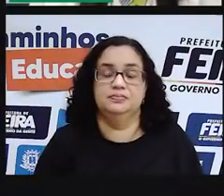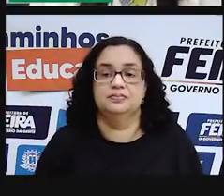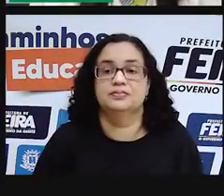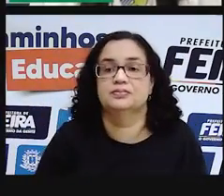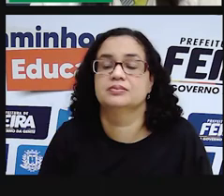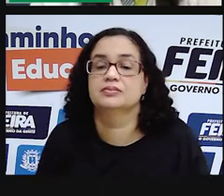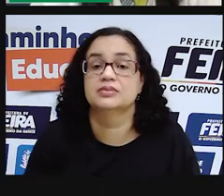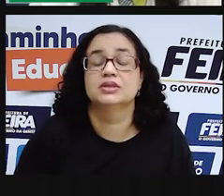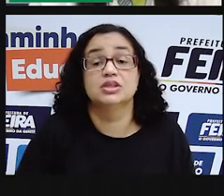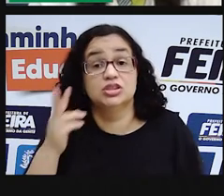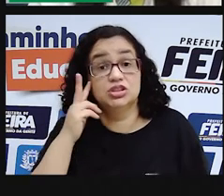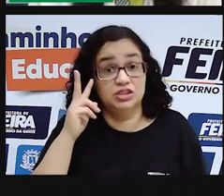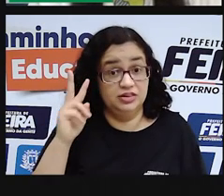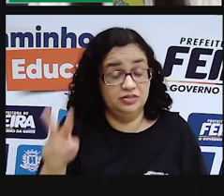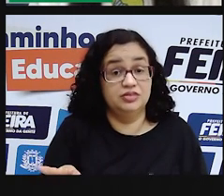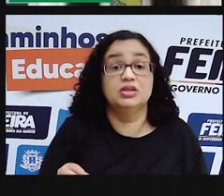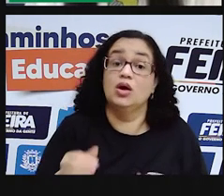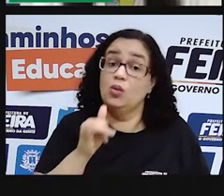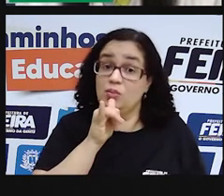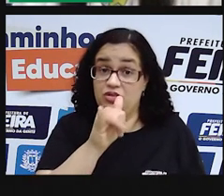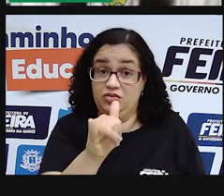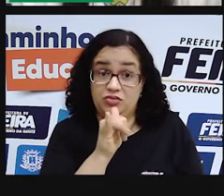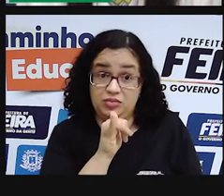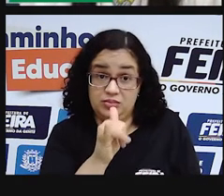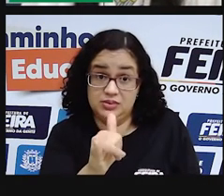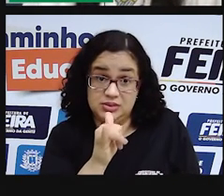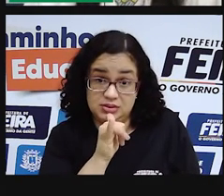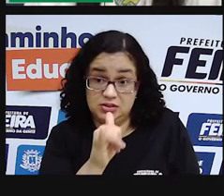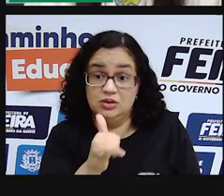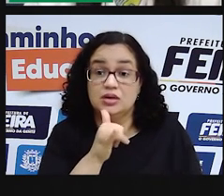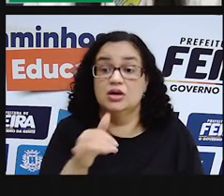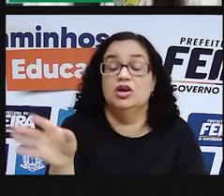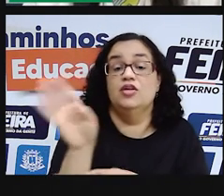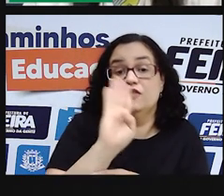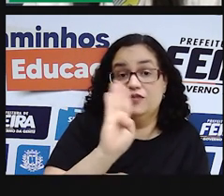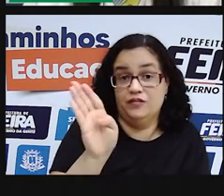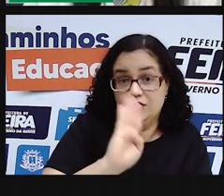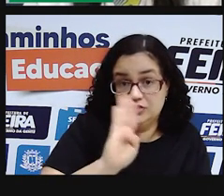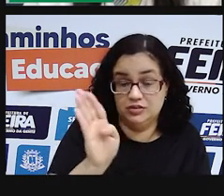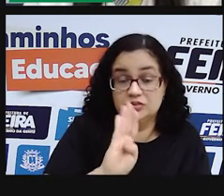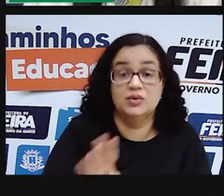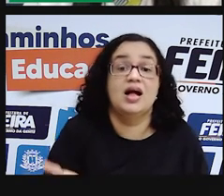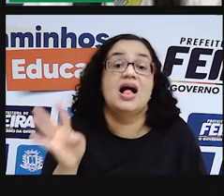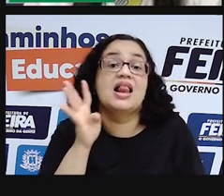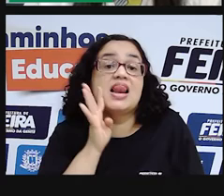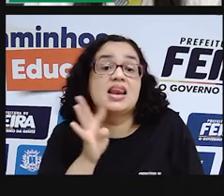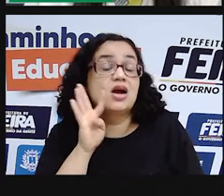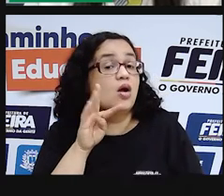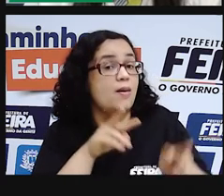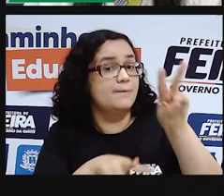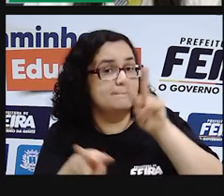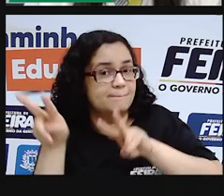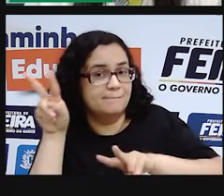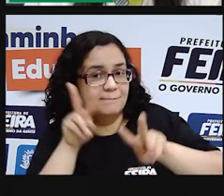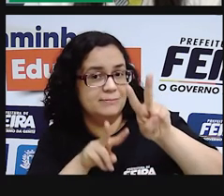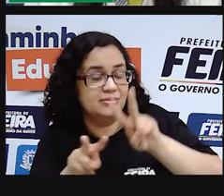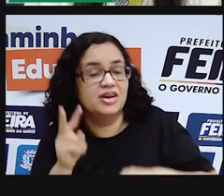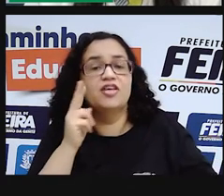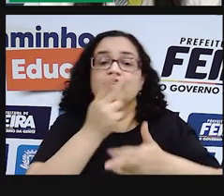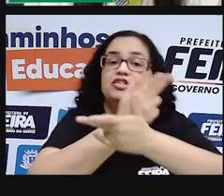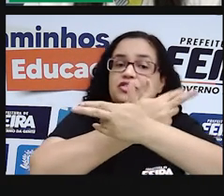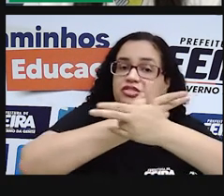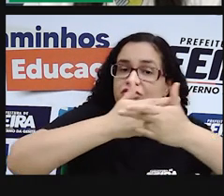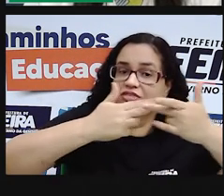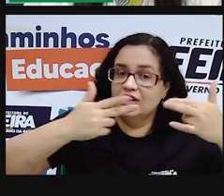Pronto, então a gente viu algumas informações trazidas pelo vídeo. É interessante observar que ele mostrou